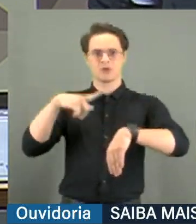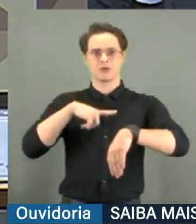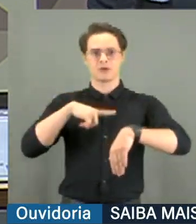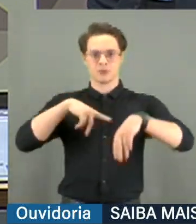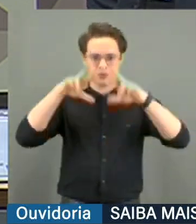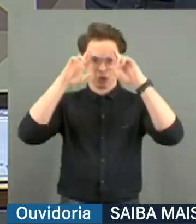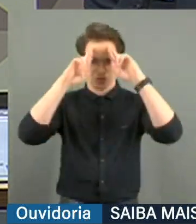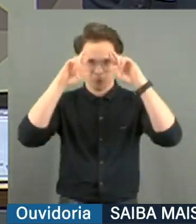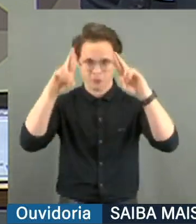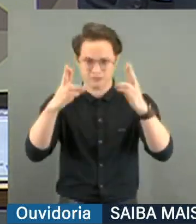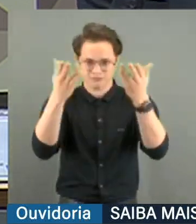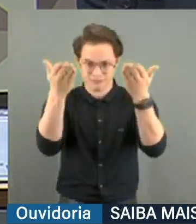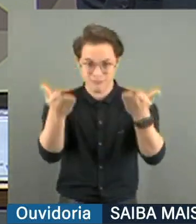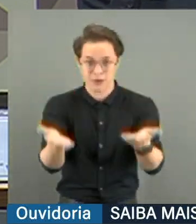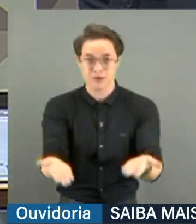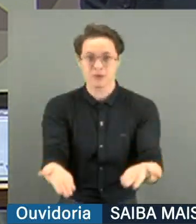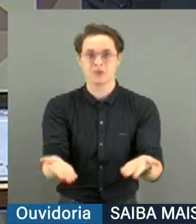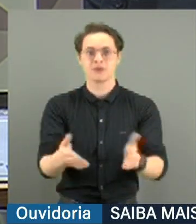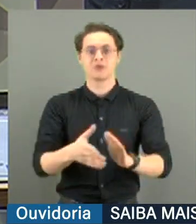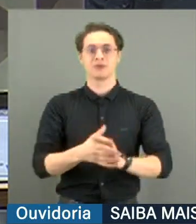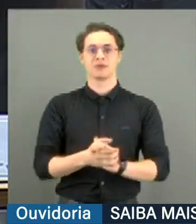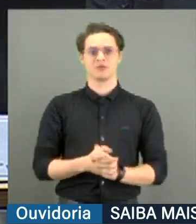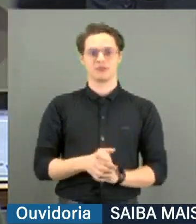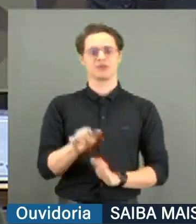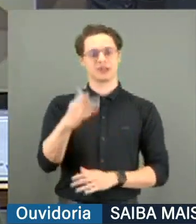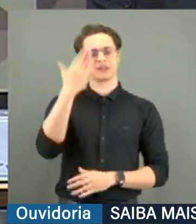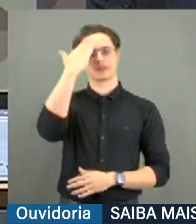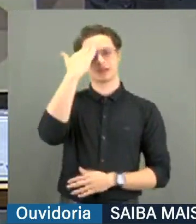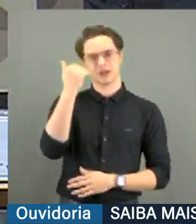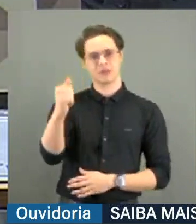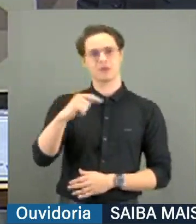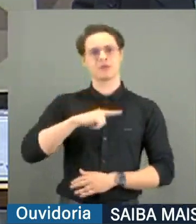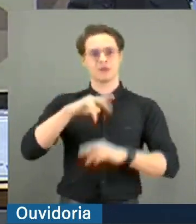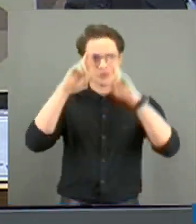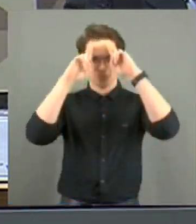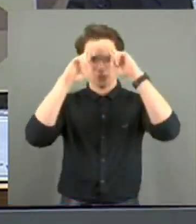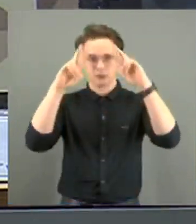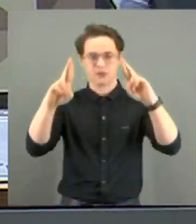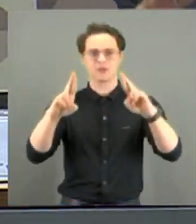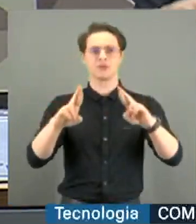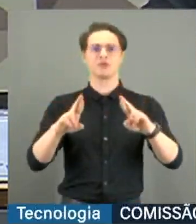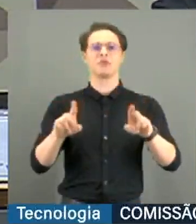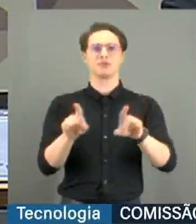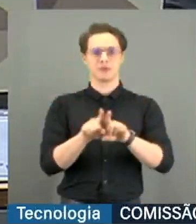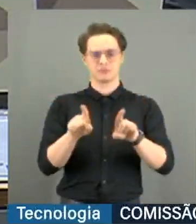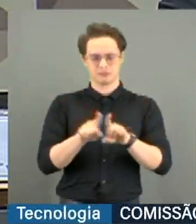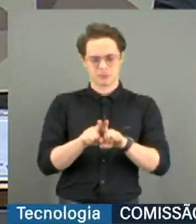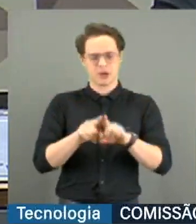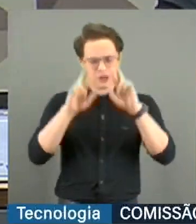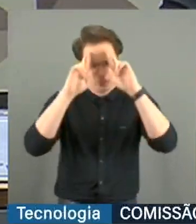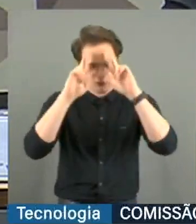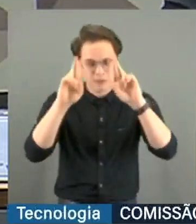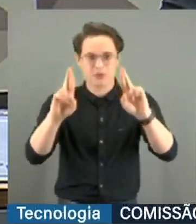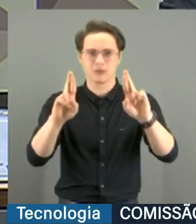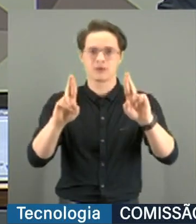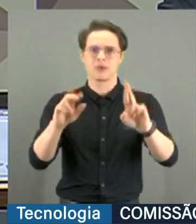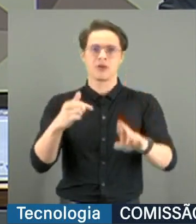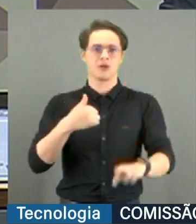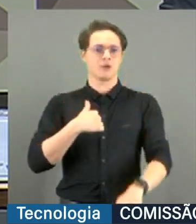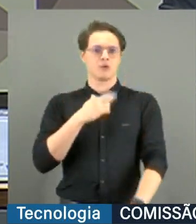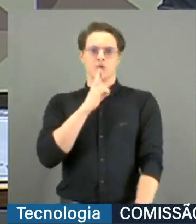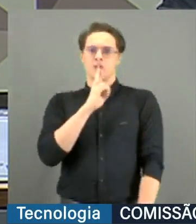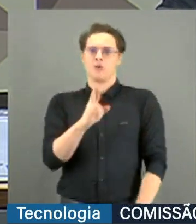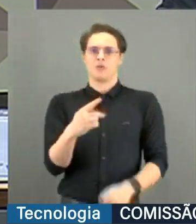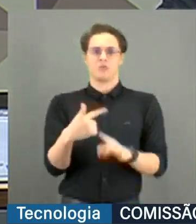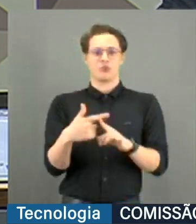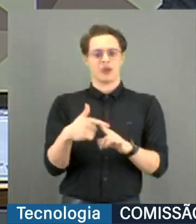respeito que eu tenho. A V. Exª, a Exª sabe disso, mas com o devido respeito mesmo. Eu não vou lhe responder porque eu